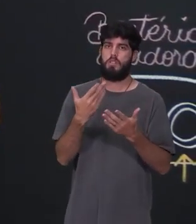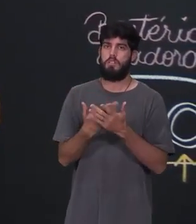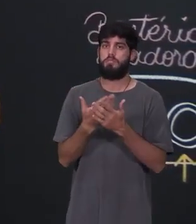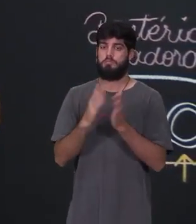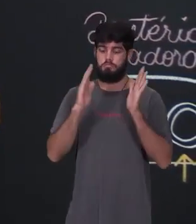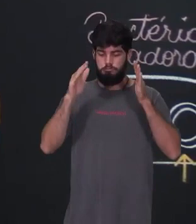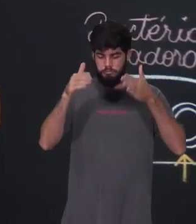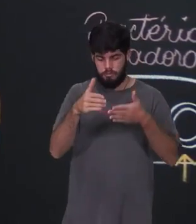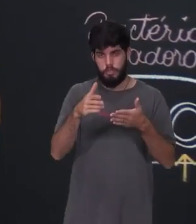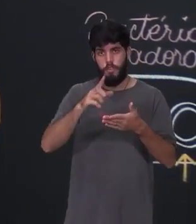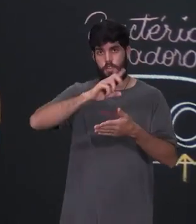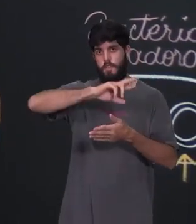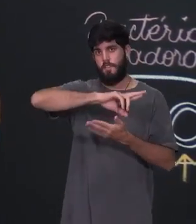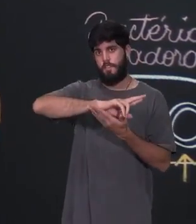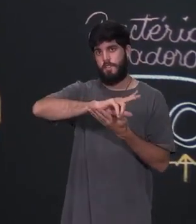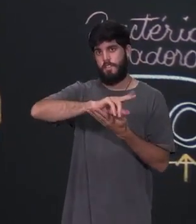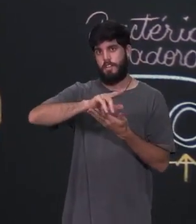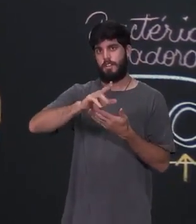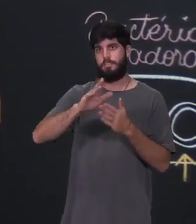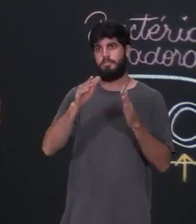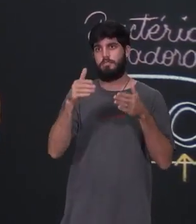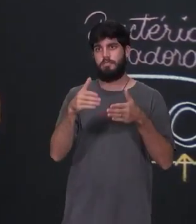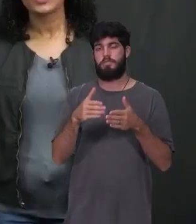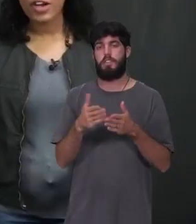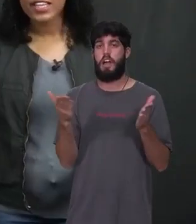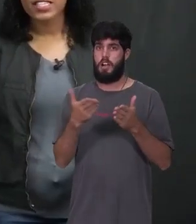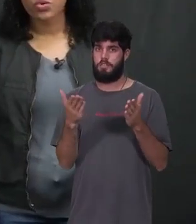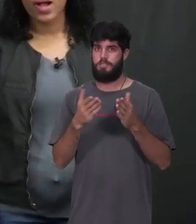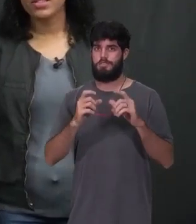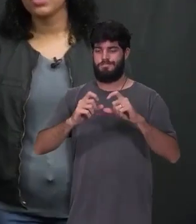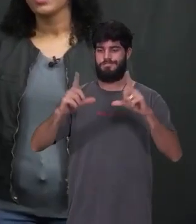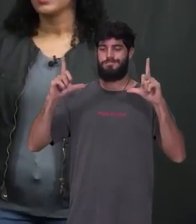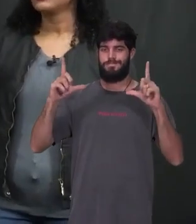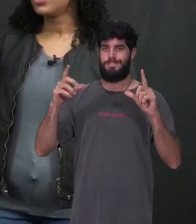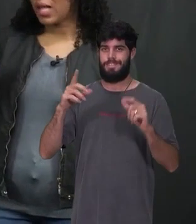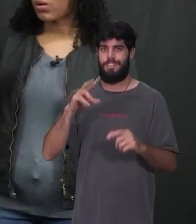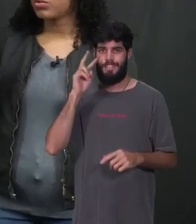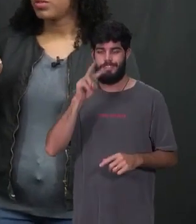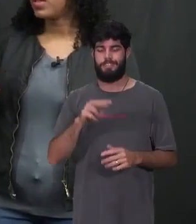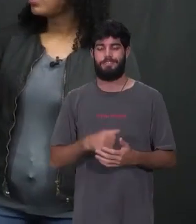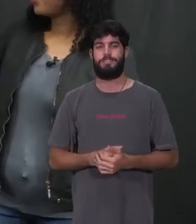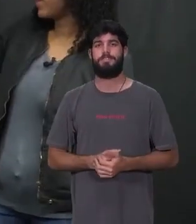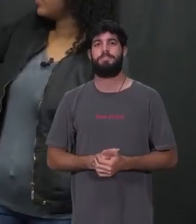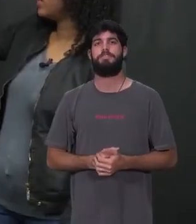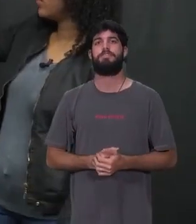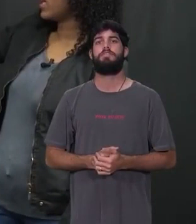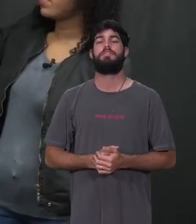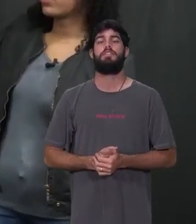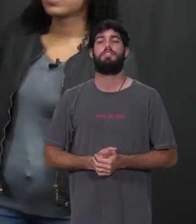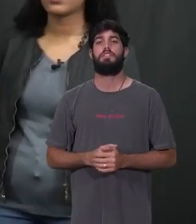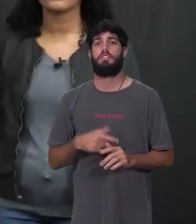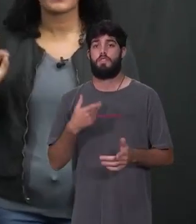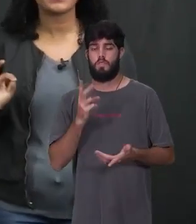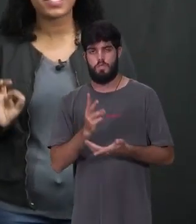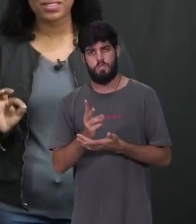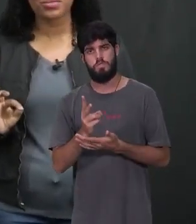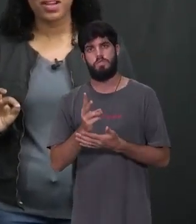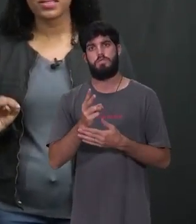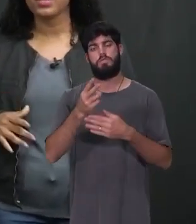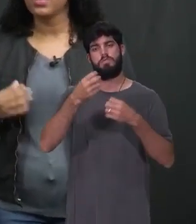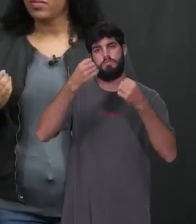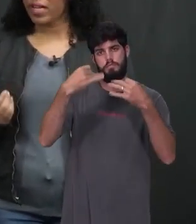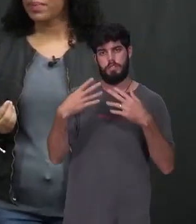vários tipos de reprodução assexuada. Vamos lá? E agora, nesse quadro, a gente dá continuidade falando, então, da reprodução